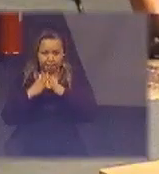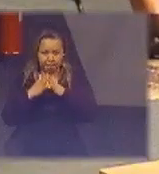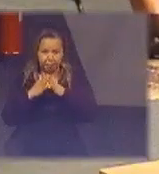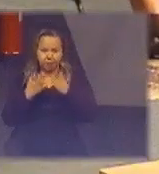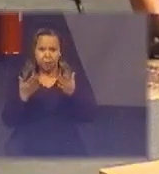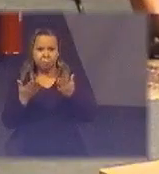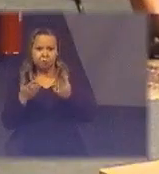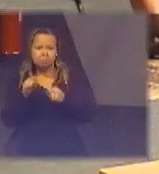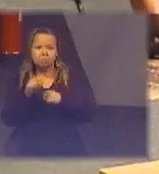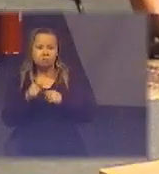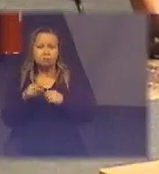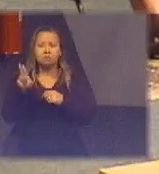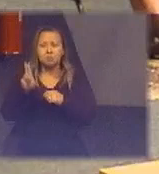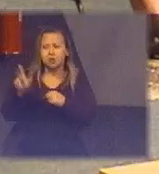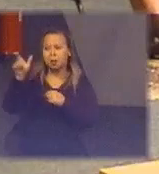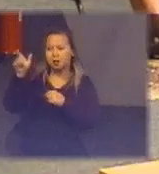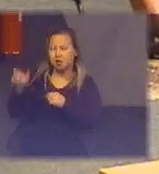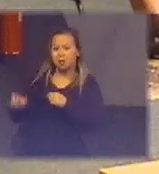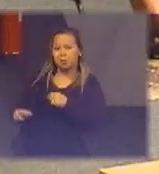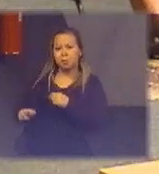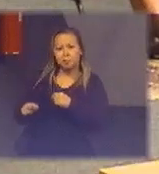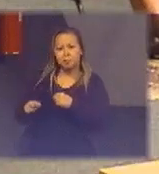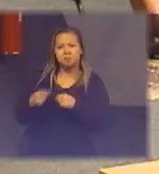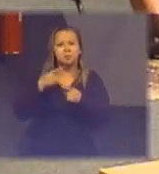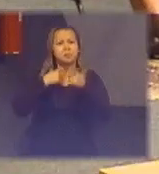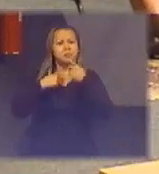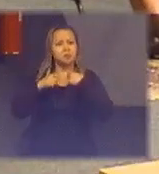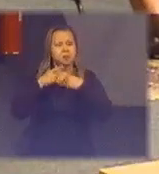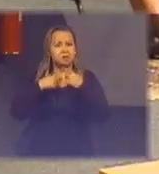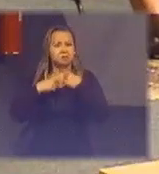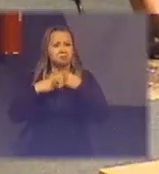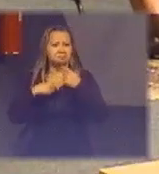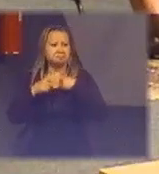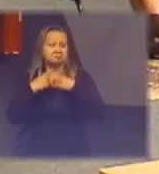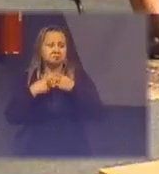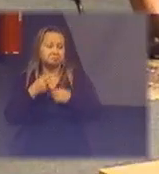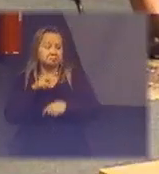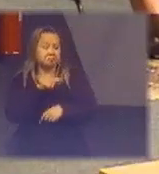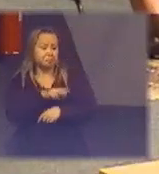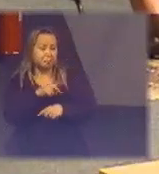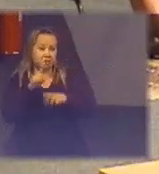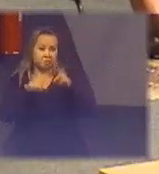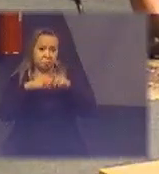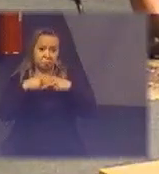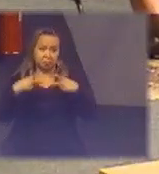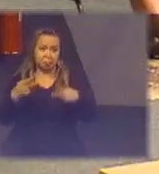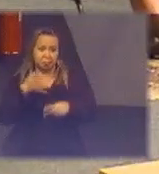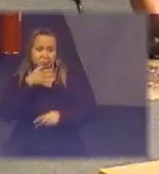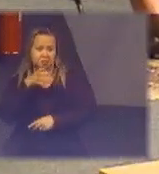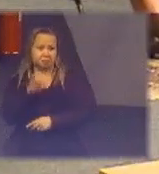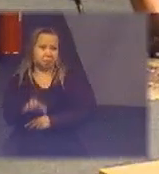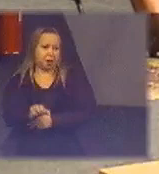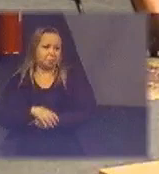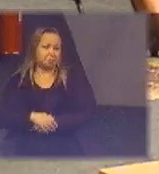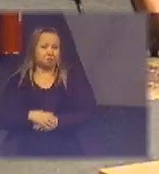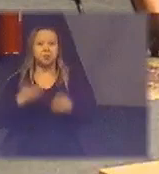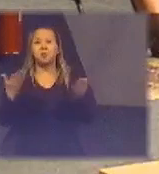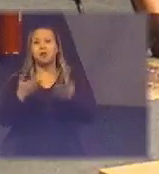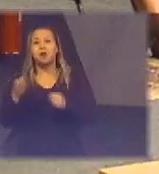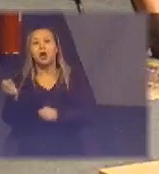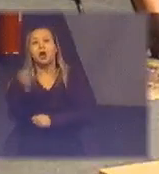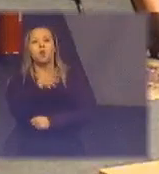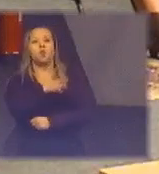desejo do consumidor a pessoa física não querer mais eu não quero mais sai um mais bonito um mais novo